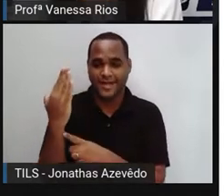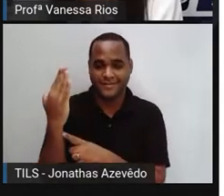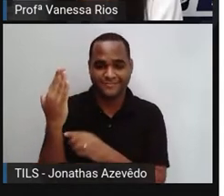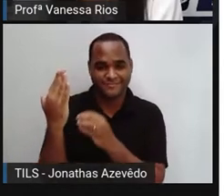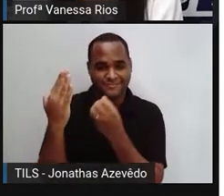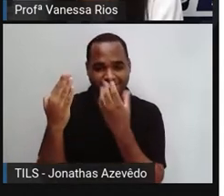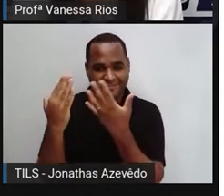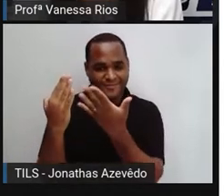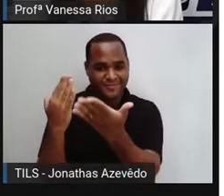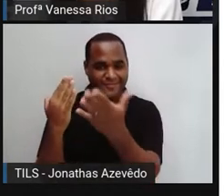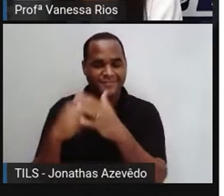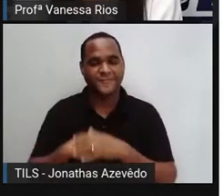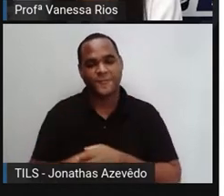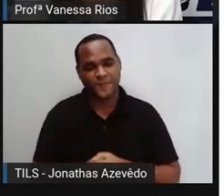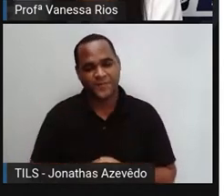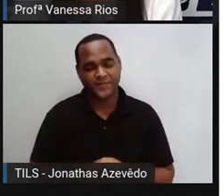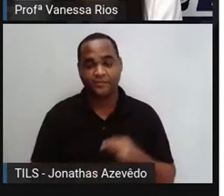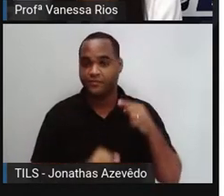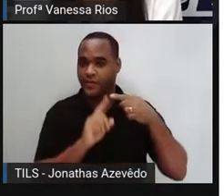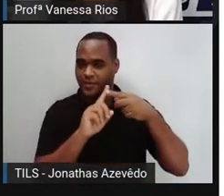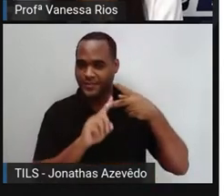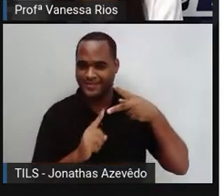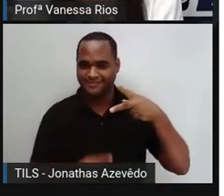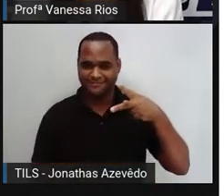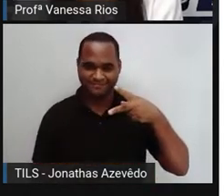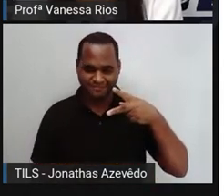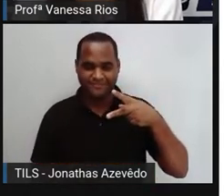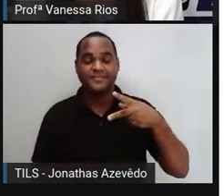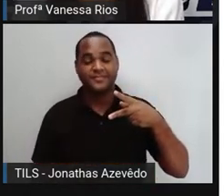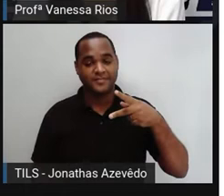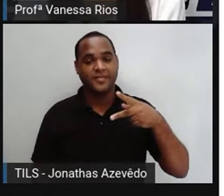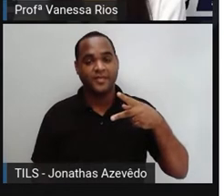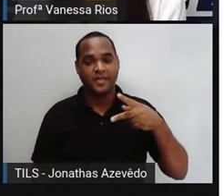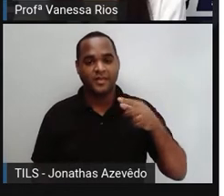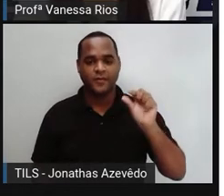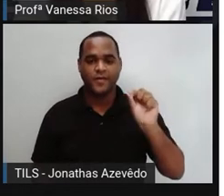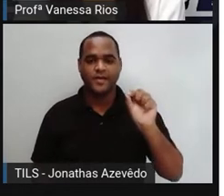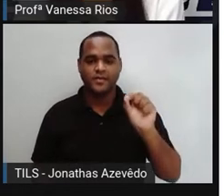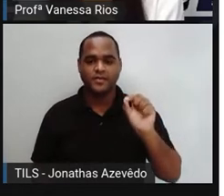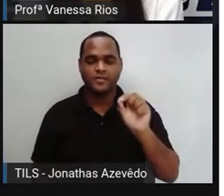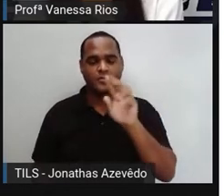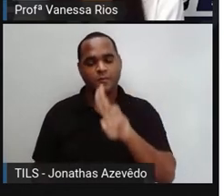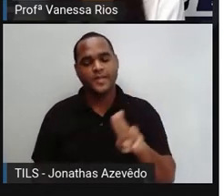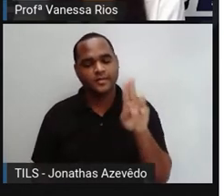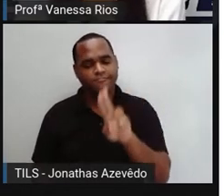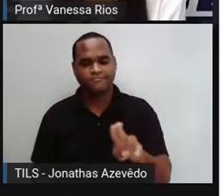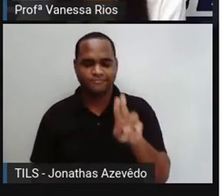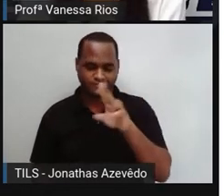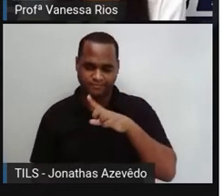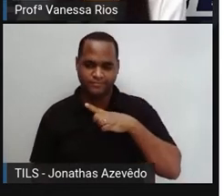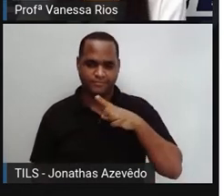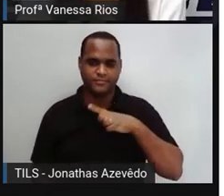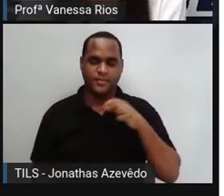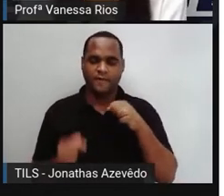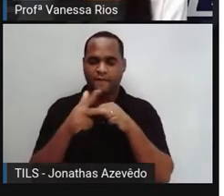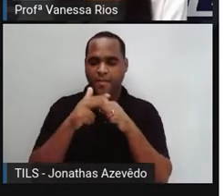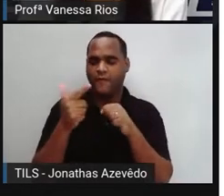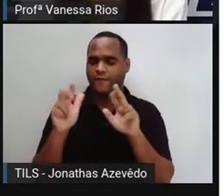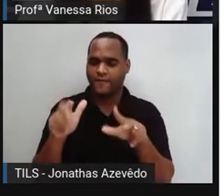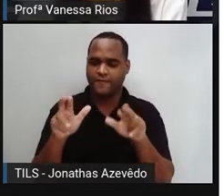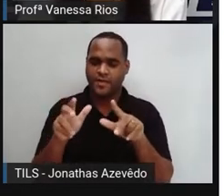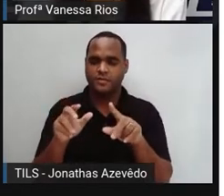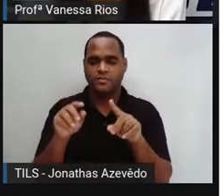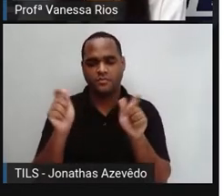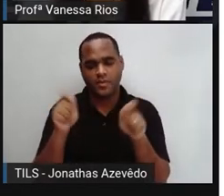A Pró tem aqui um exemplo, né? Dois exemplos, melhor dizendo. E utilizam aí a linguagem não verbal para passar